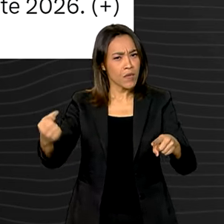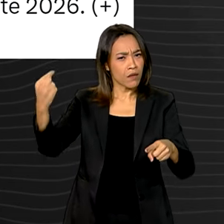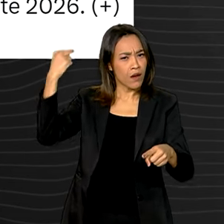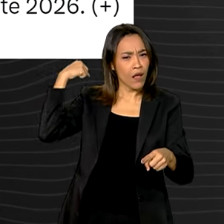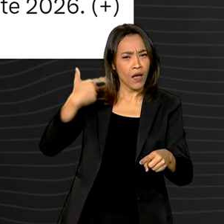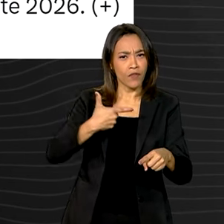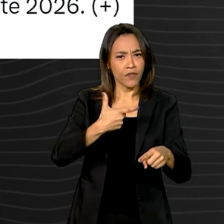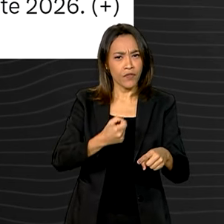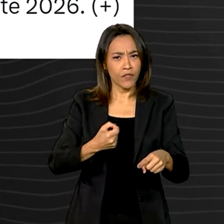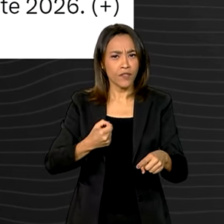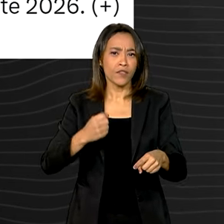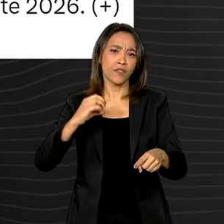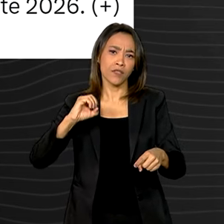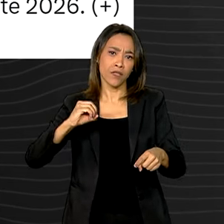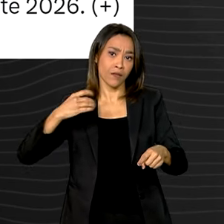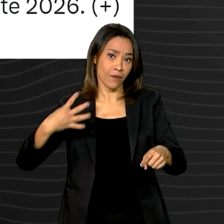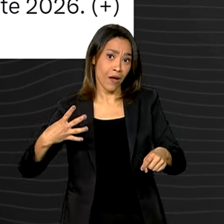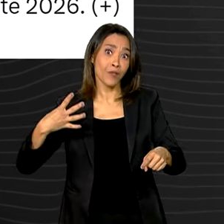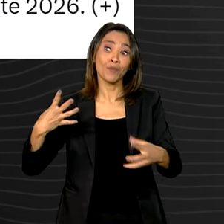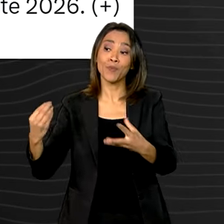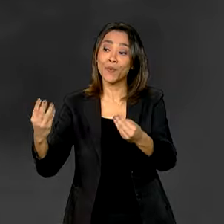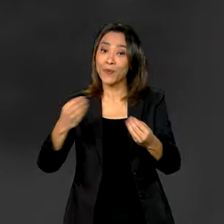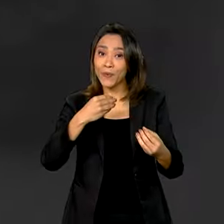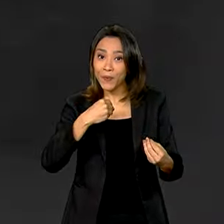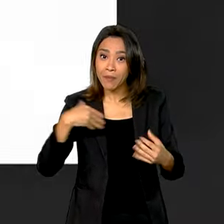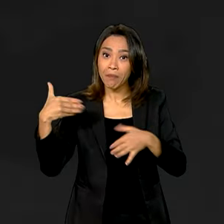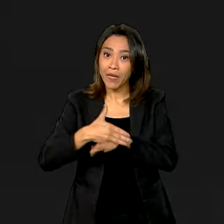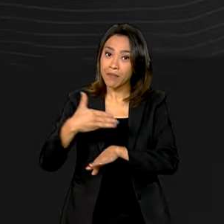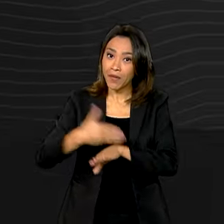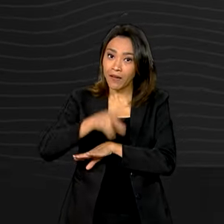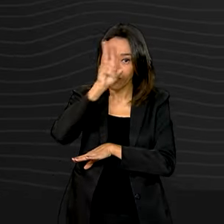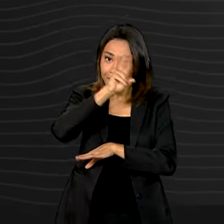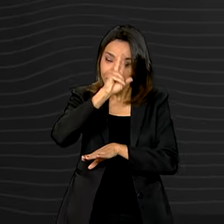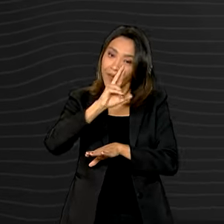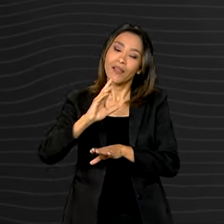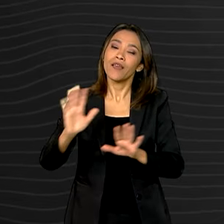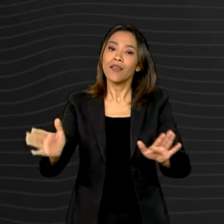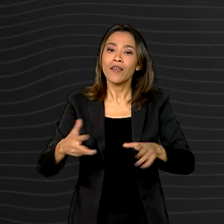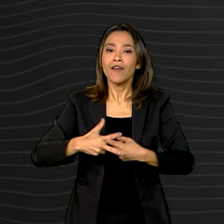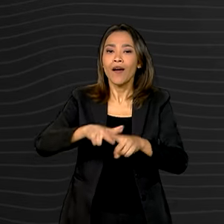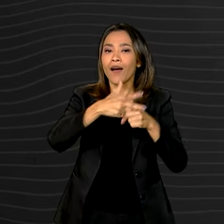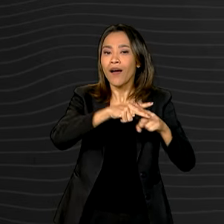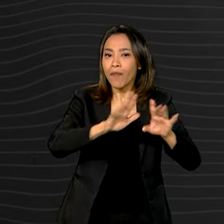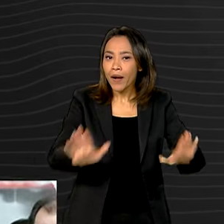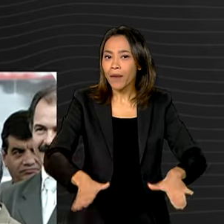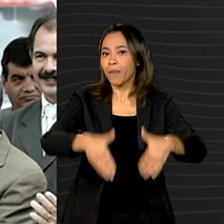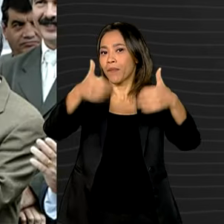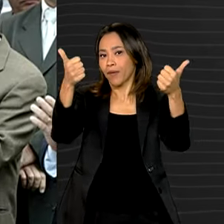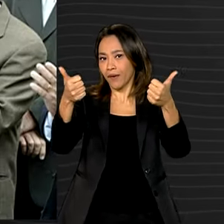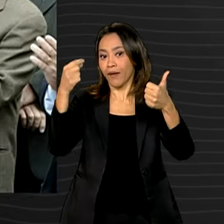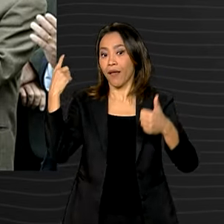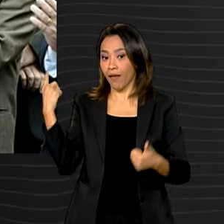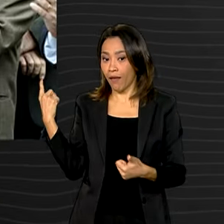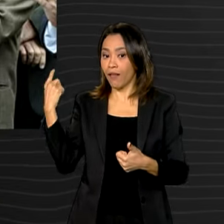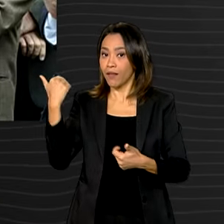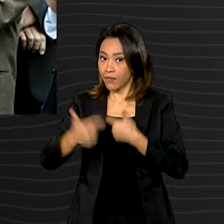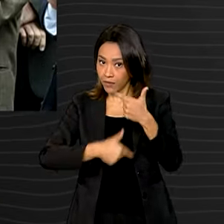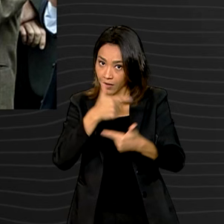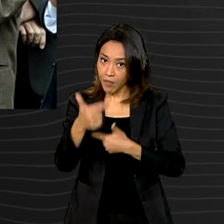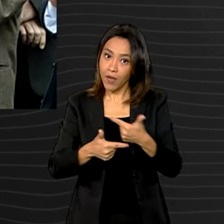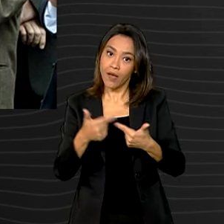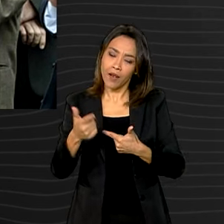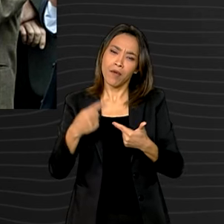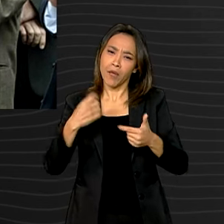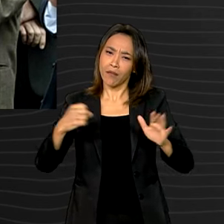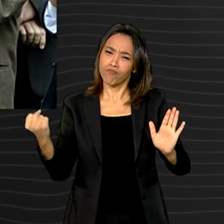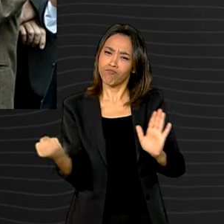muitos fizeram parte dessa história e ajudaram a ampliar o serviço. Nísia completou o garantir no que trabalha para levar adiante o